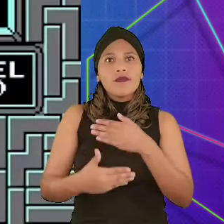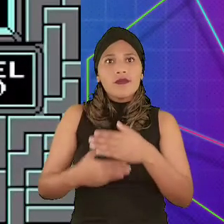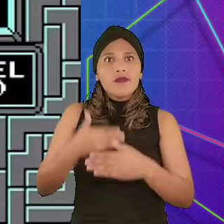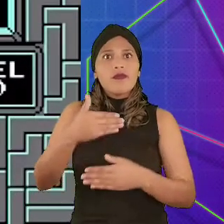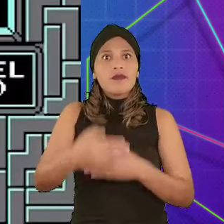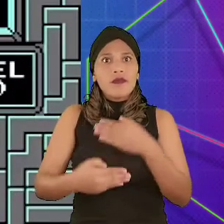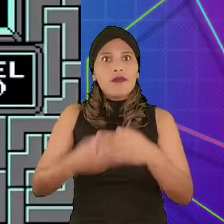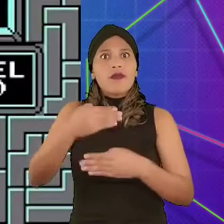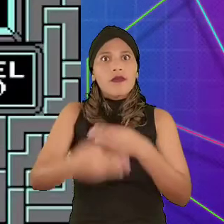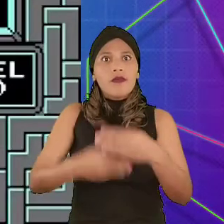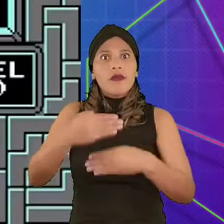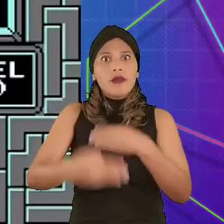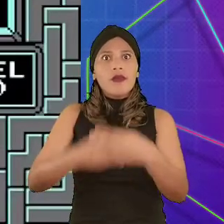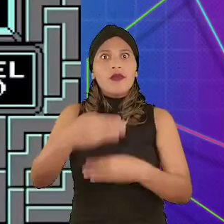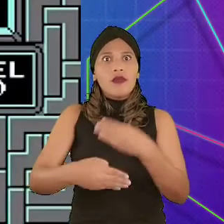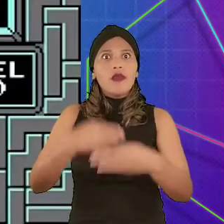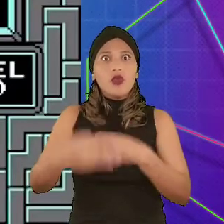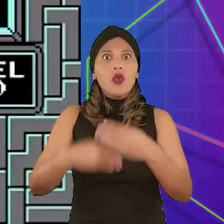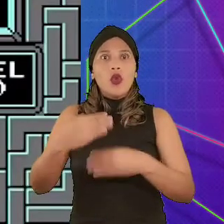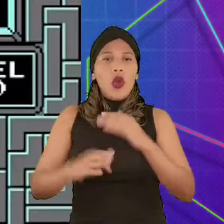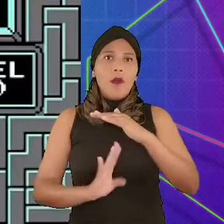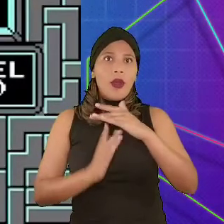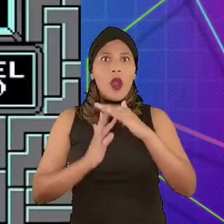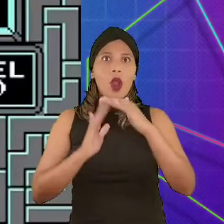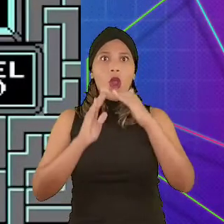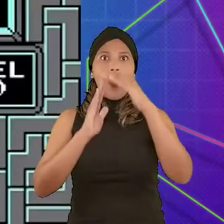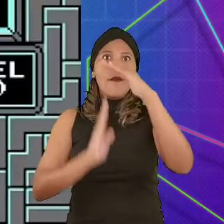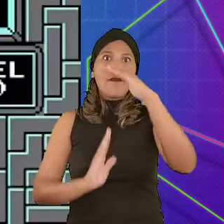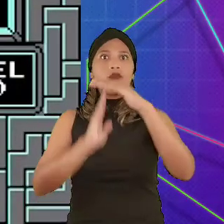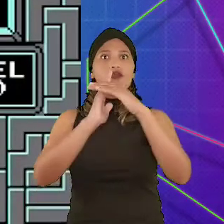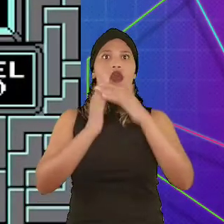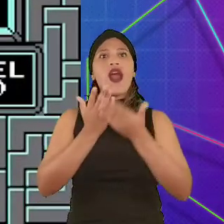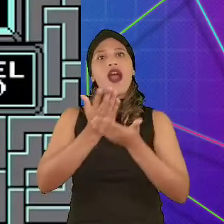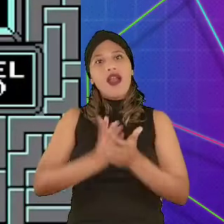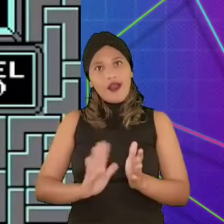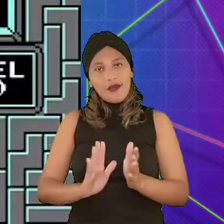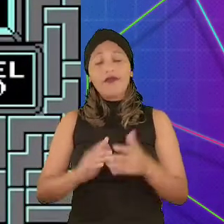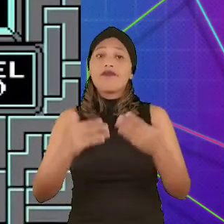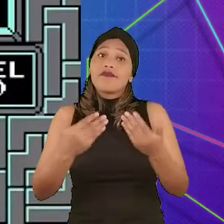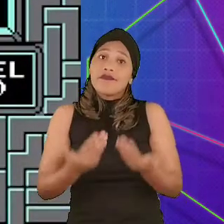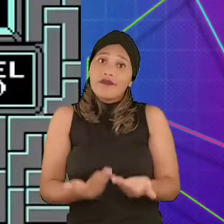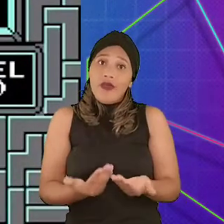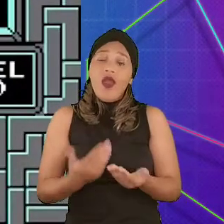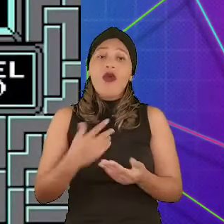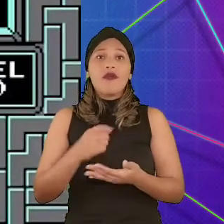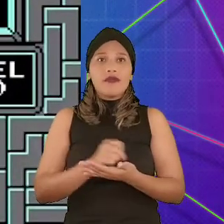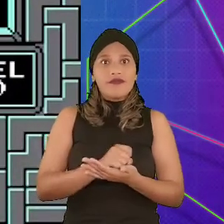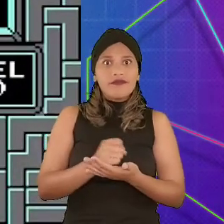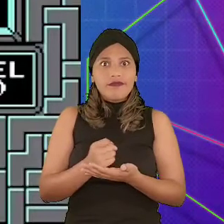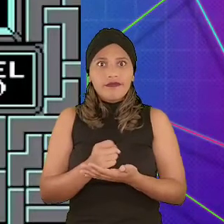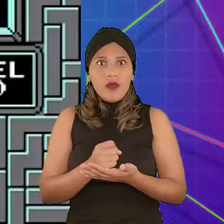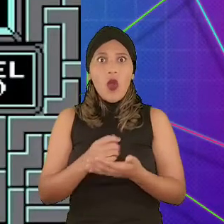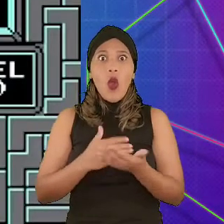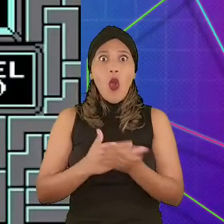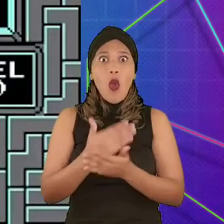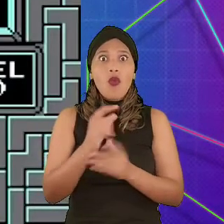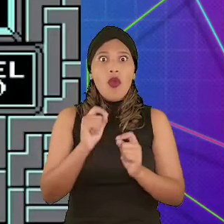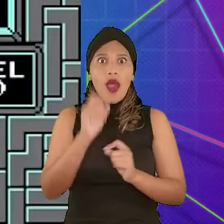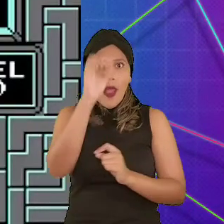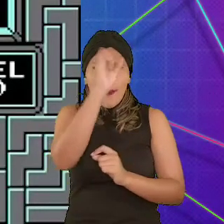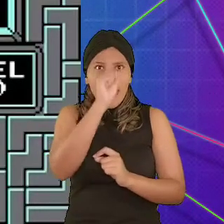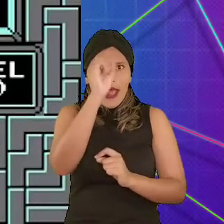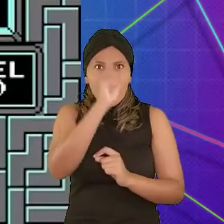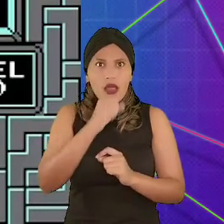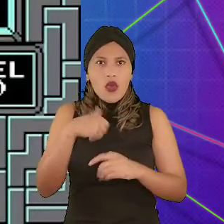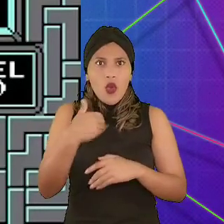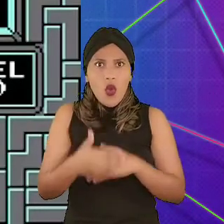aumentando e o número de peças vai chegando ao topo, que é o limite para o jogo acabar. Então, o jogador começa justamente aprendendo